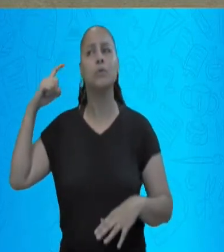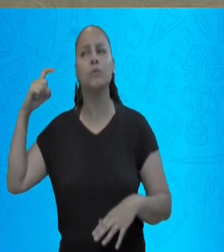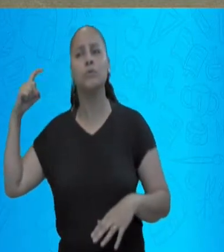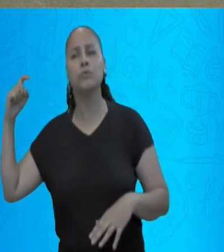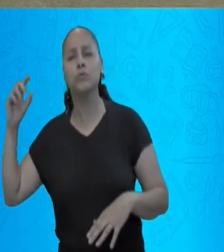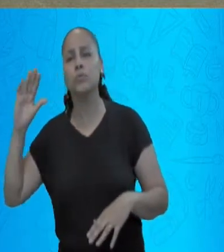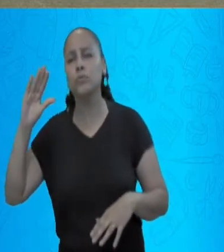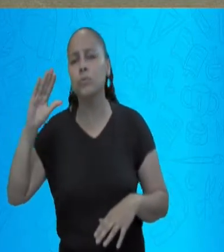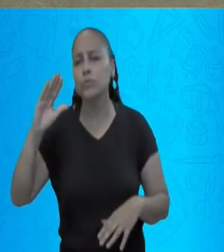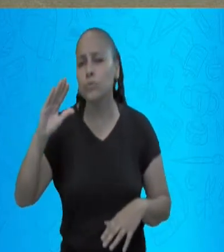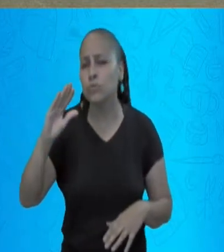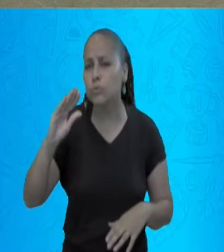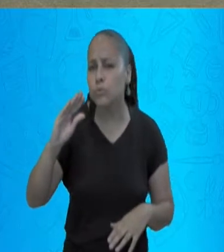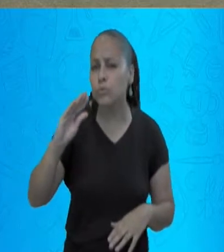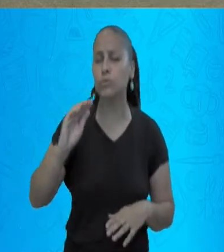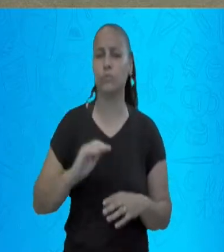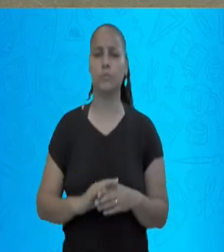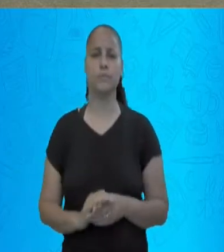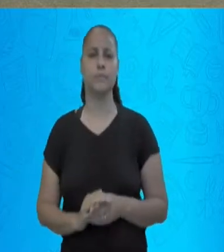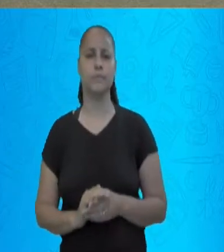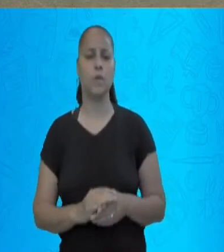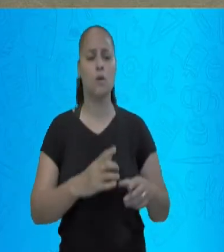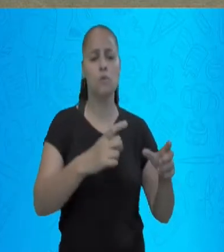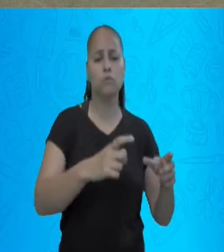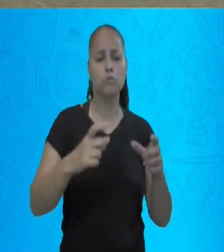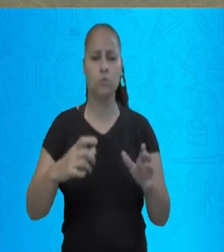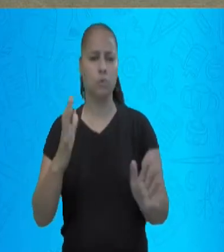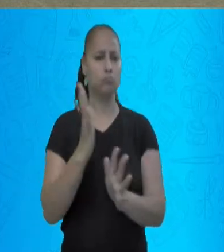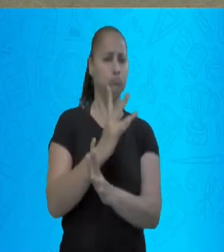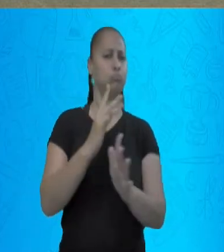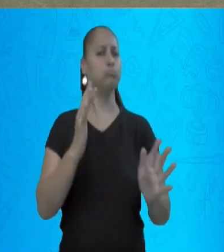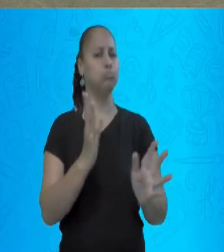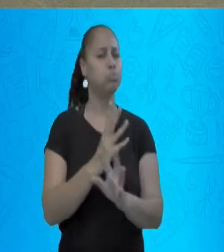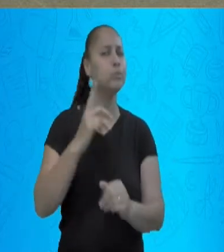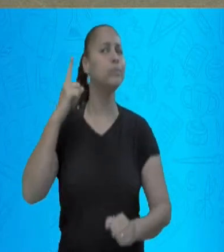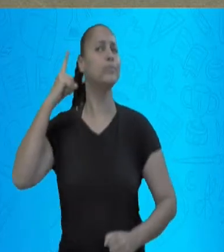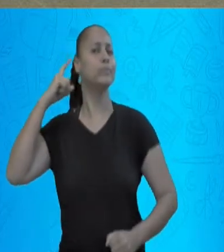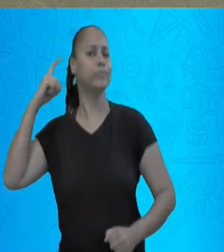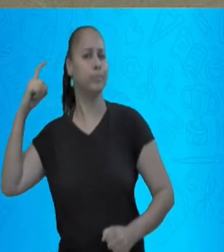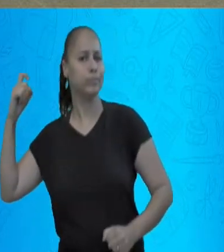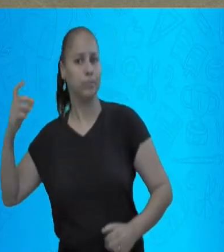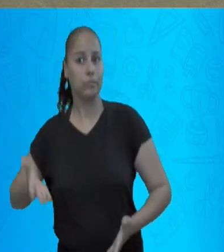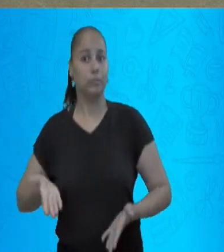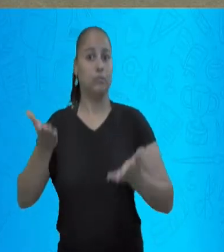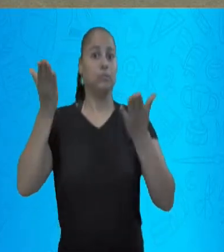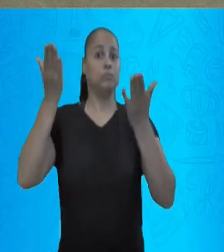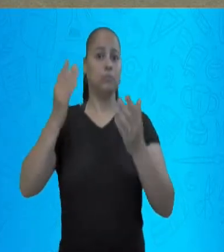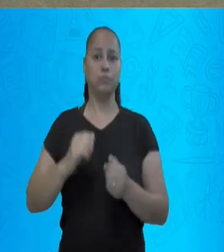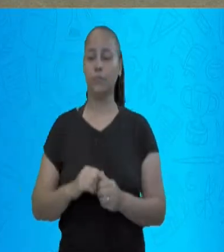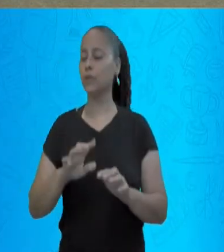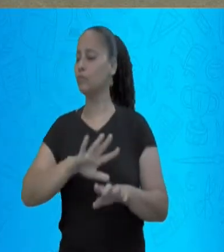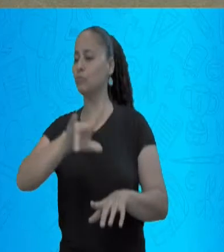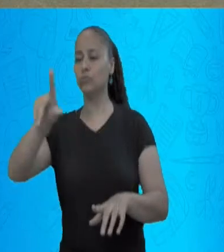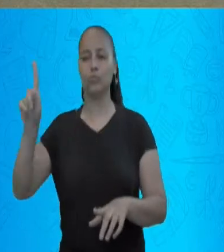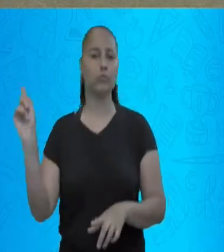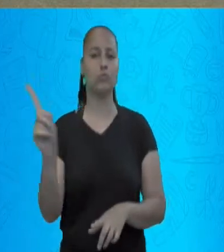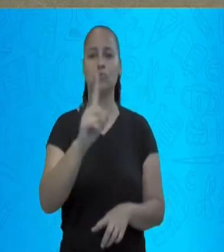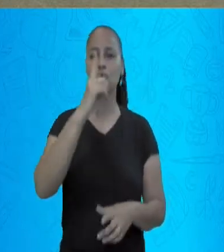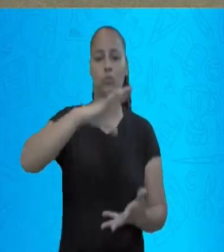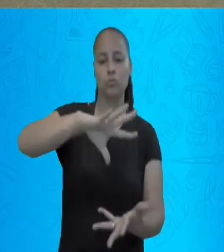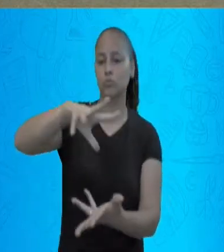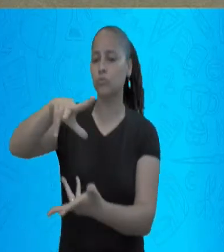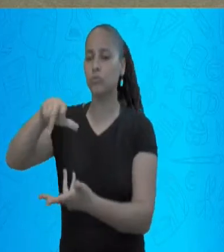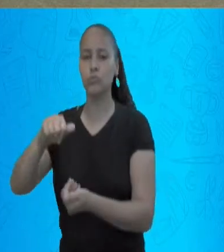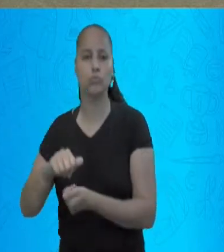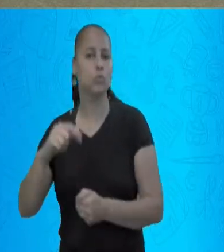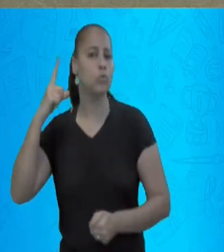você vai ouvir algum tipo de som. Porque eles estão no nosso planeta em toda parte. Seja nos homens,